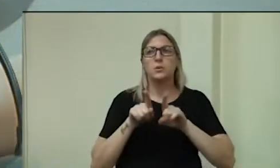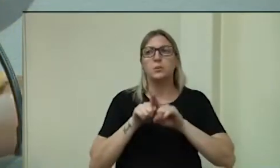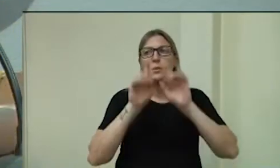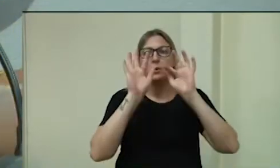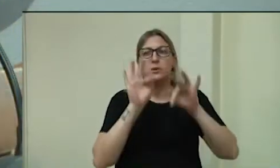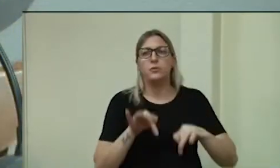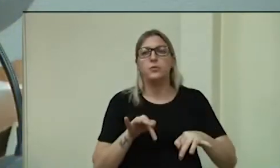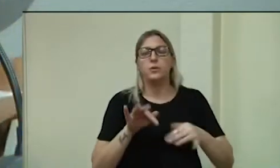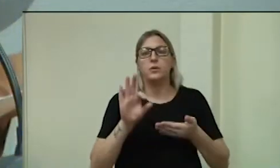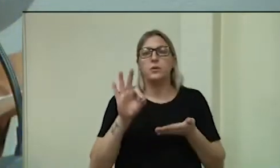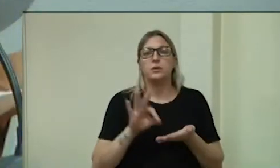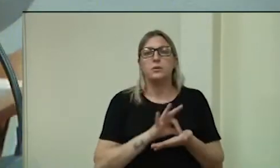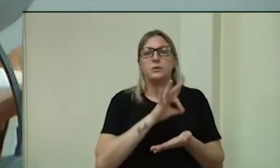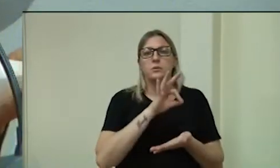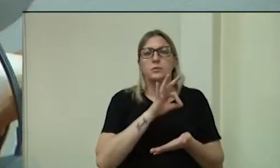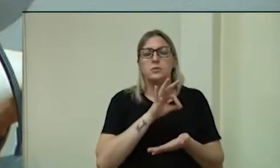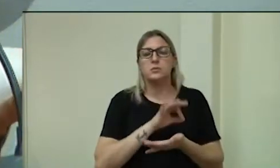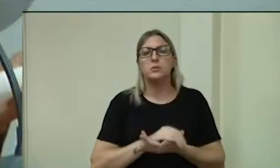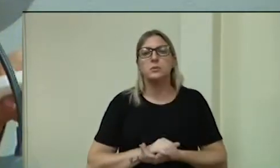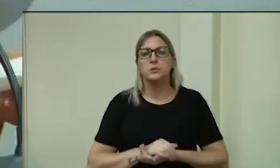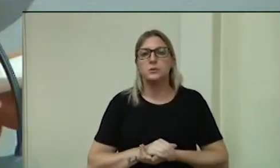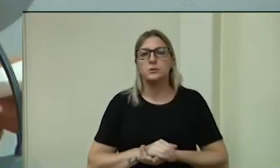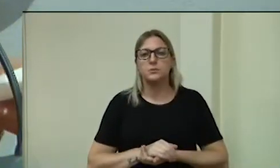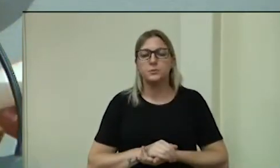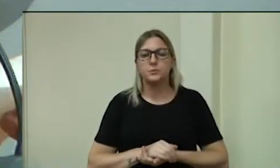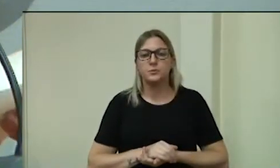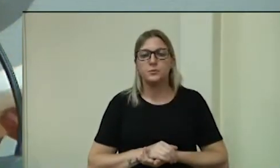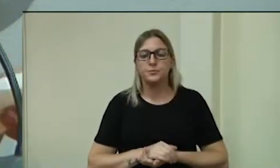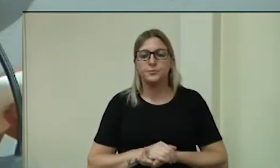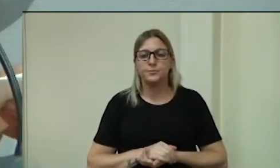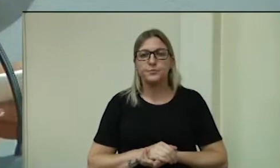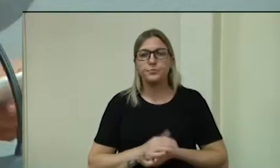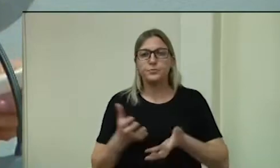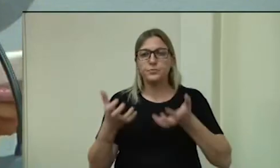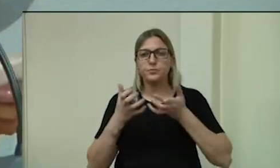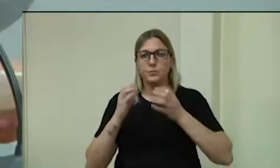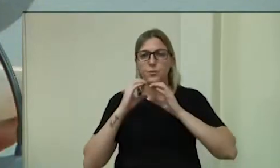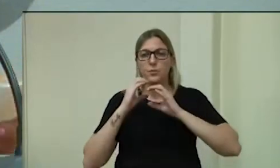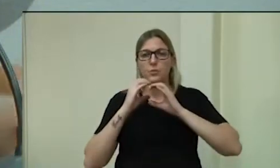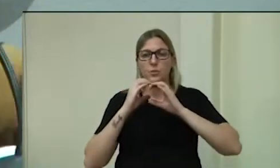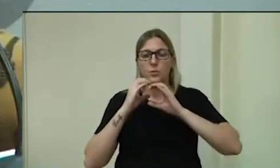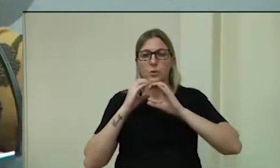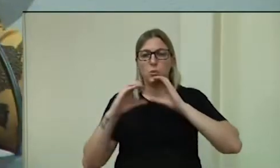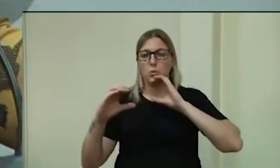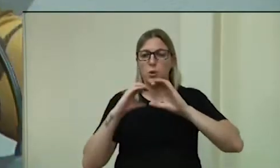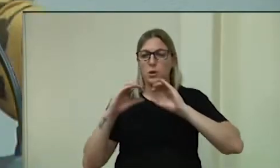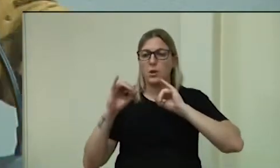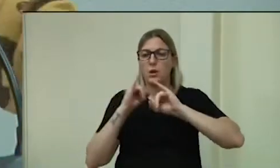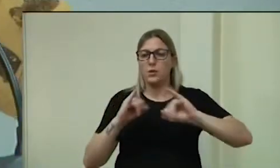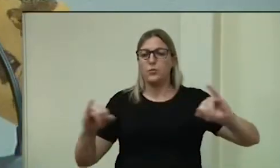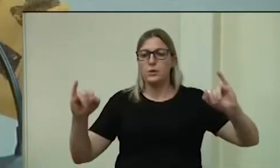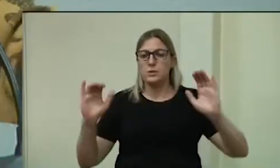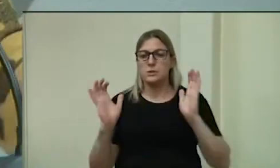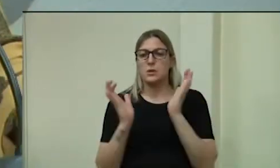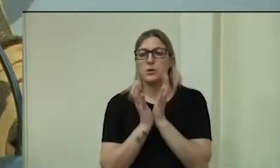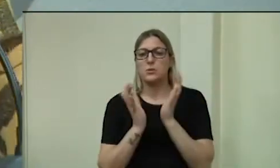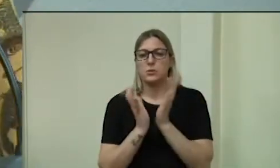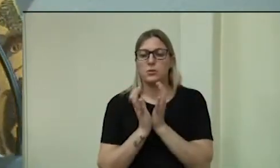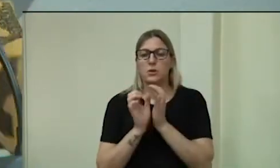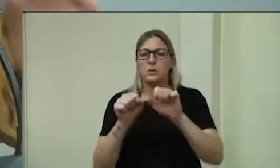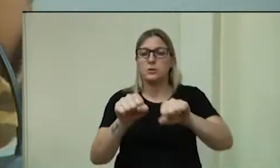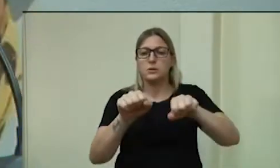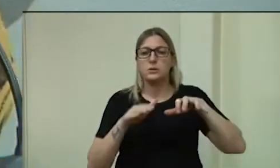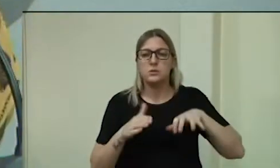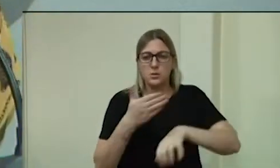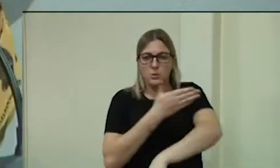inscrições para este momento. Queria comunicar a todos os colegas que, na sessão ordinária